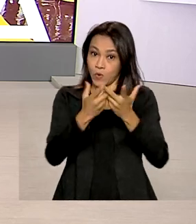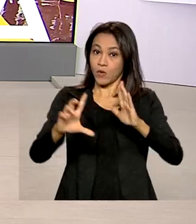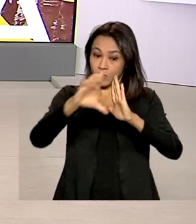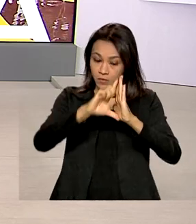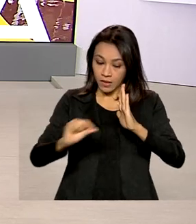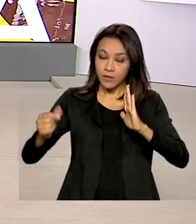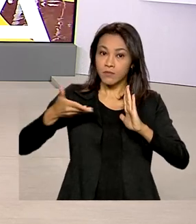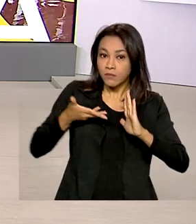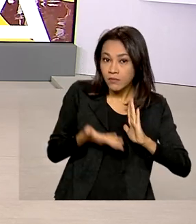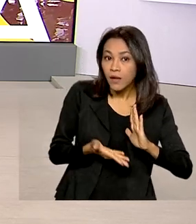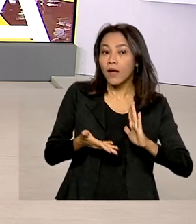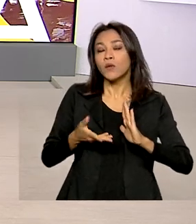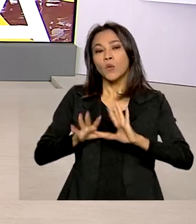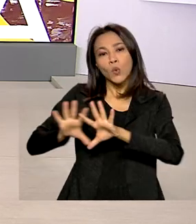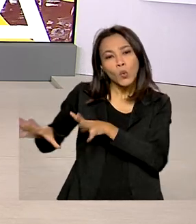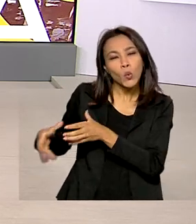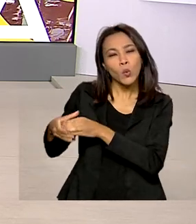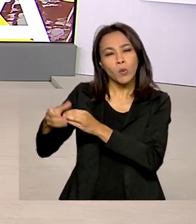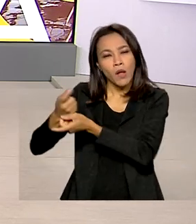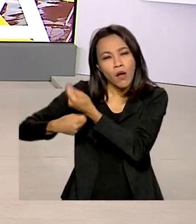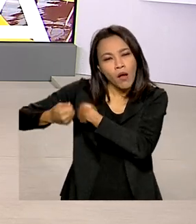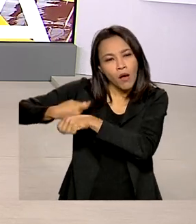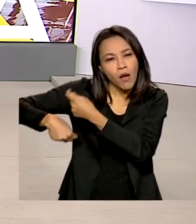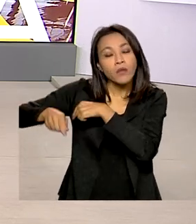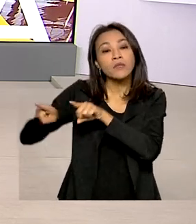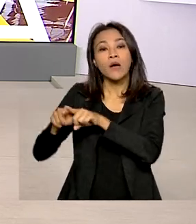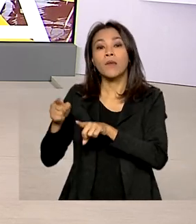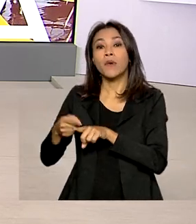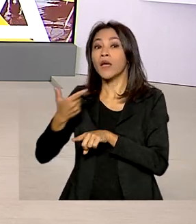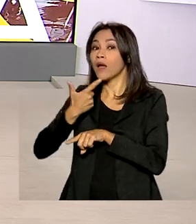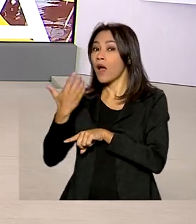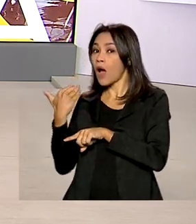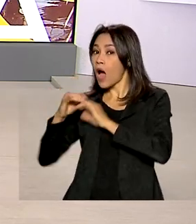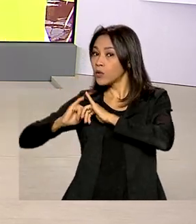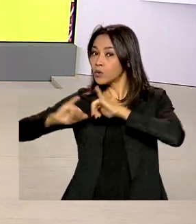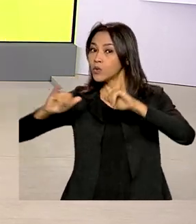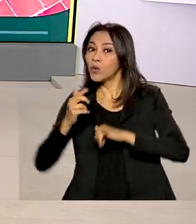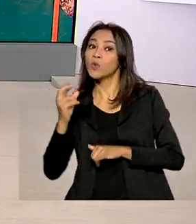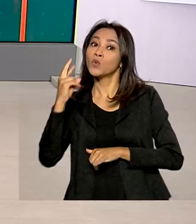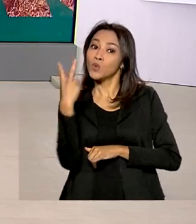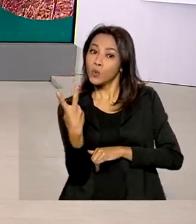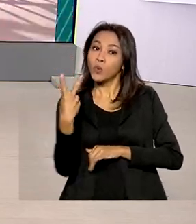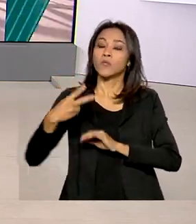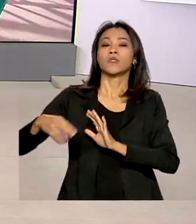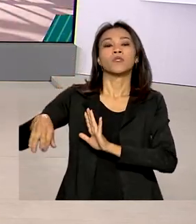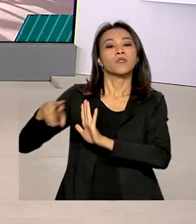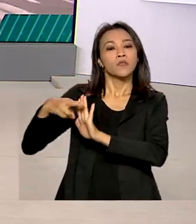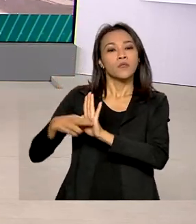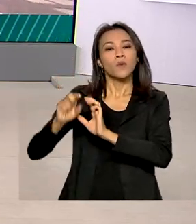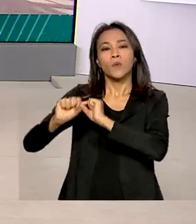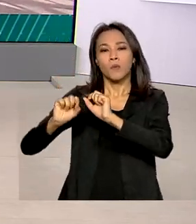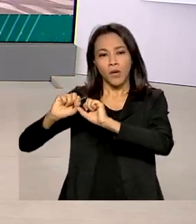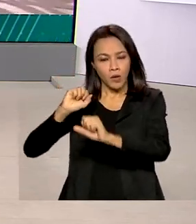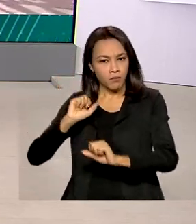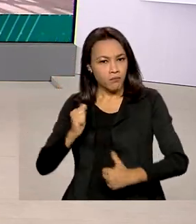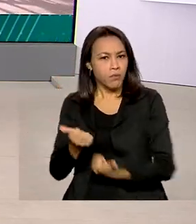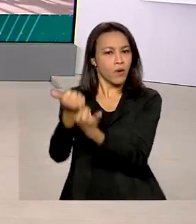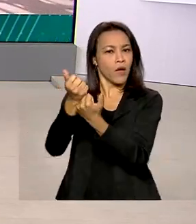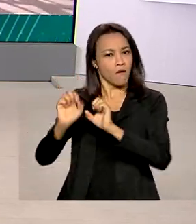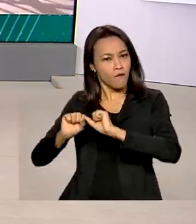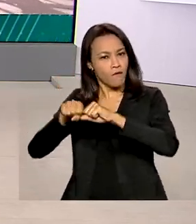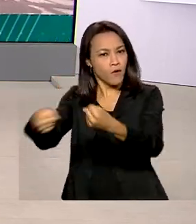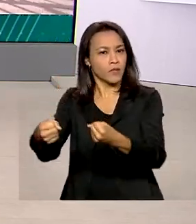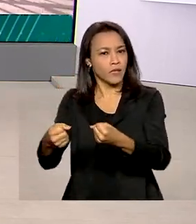Palácio do Planalto, a equipe econômica também anunciou outras duas medidas provisórias para fortalecer mercado de